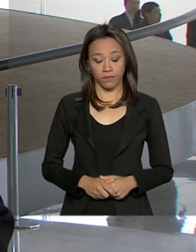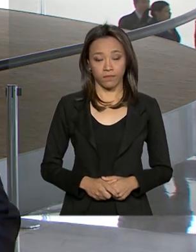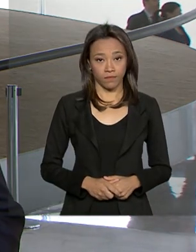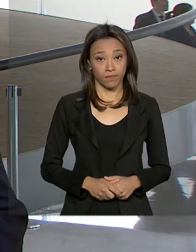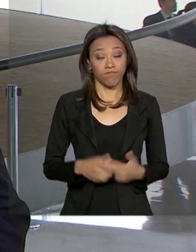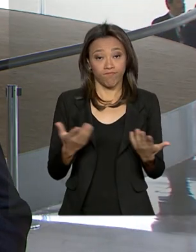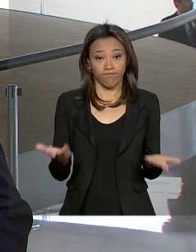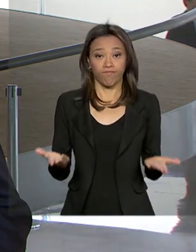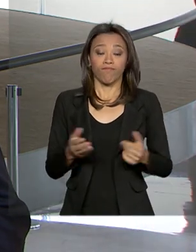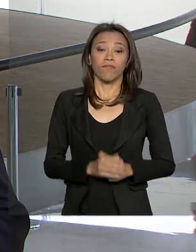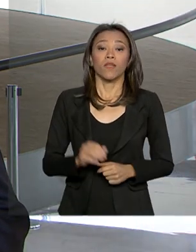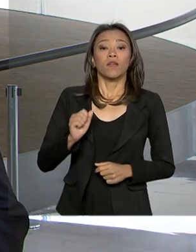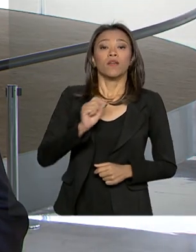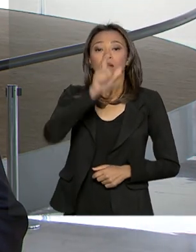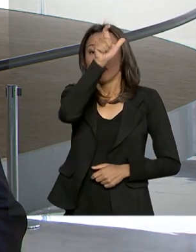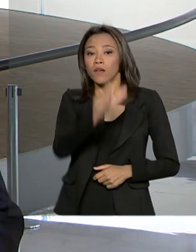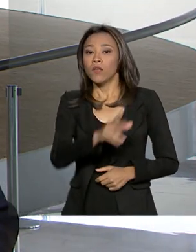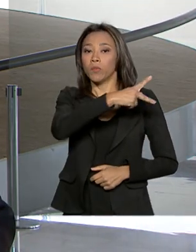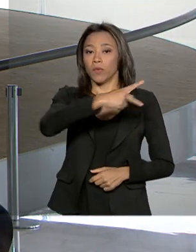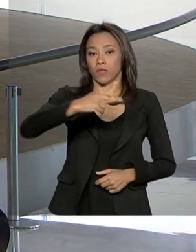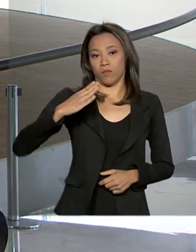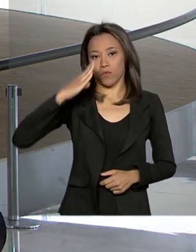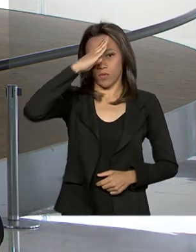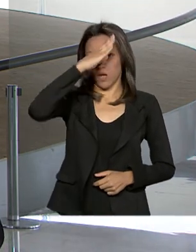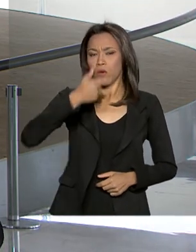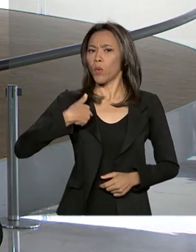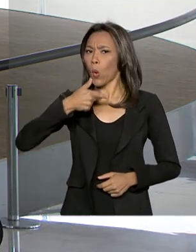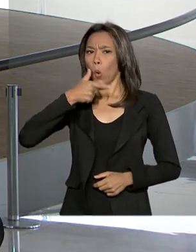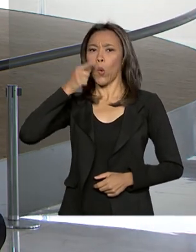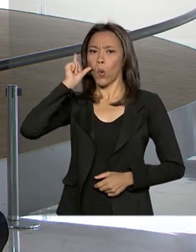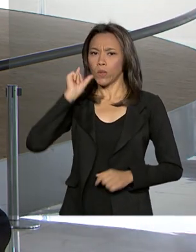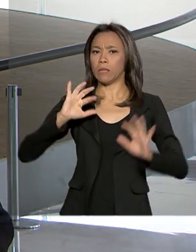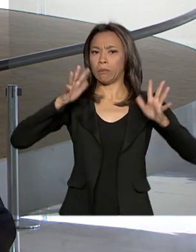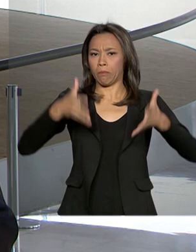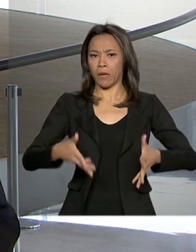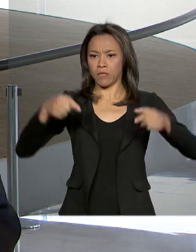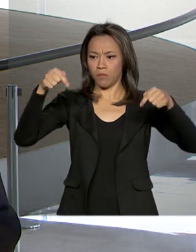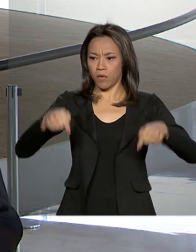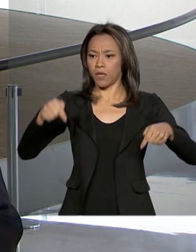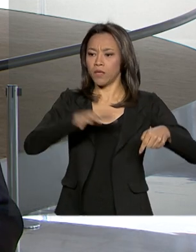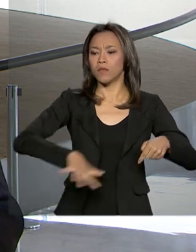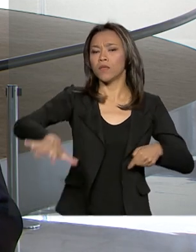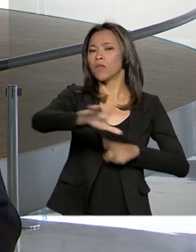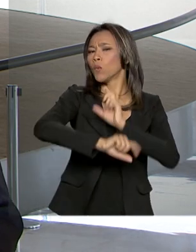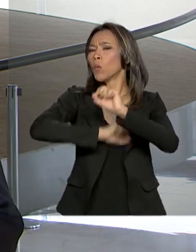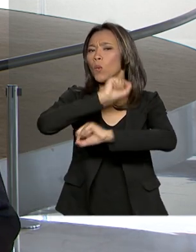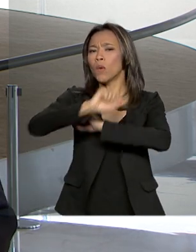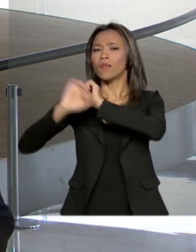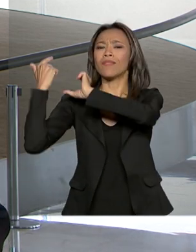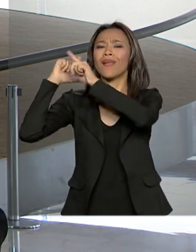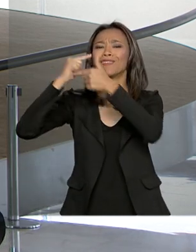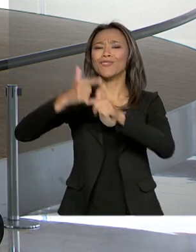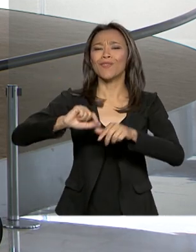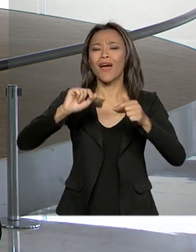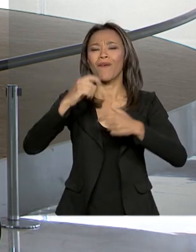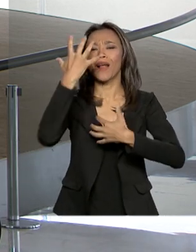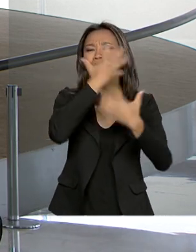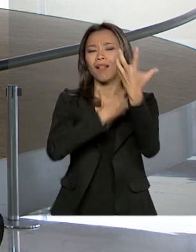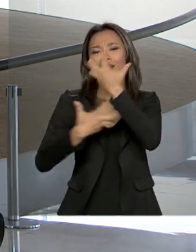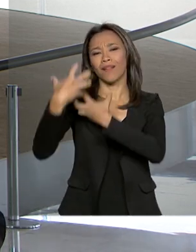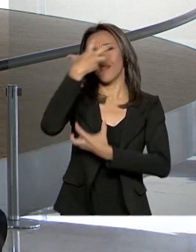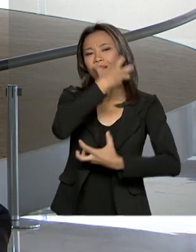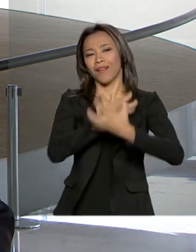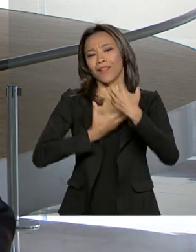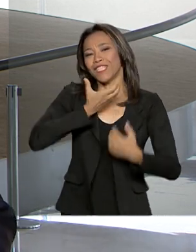Olha, Renata, aí o presidente Jair Bolsonaro participou ontem aqui no Palácio do Planalto da tradicional cantata de Natal.